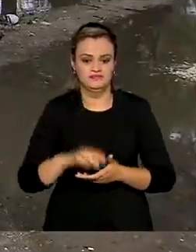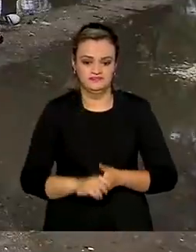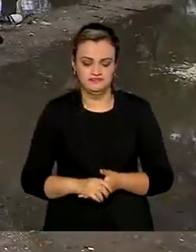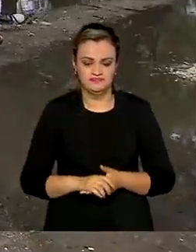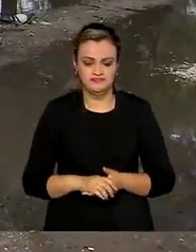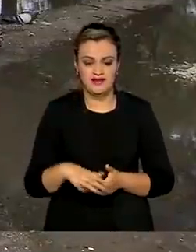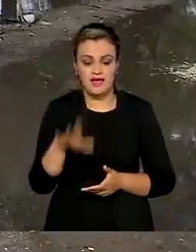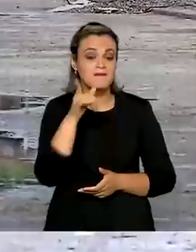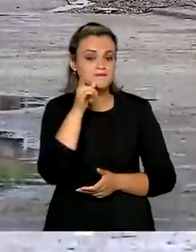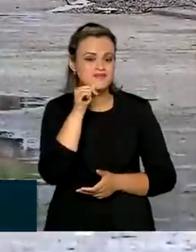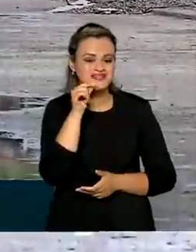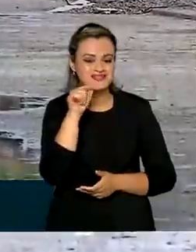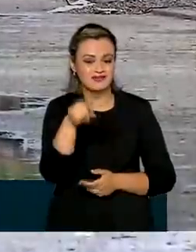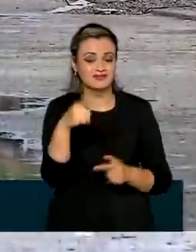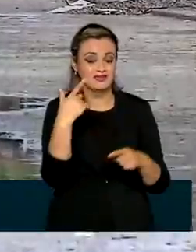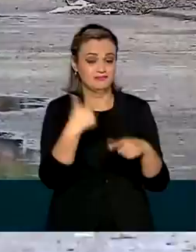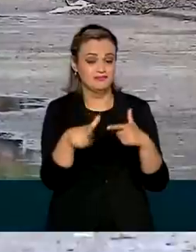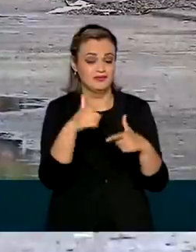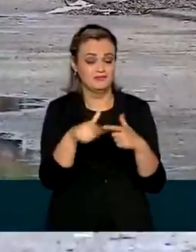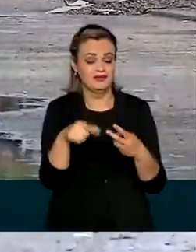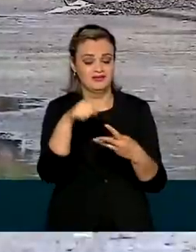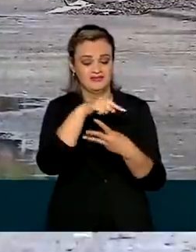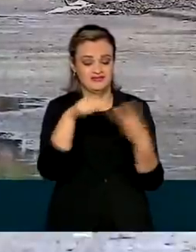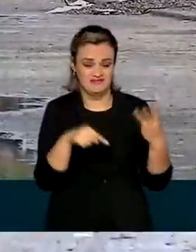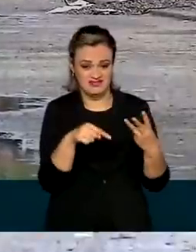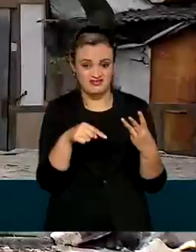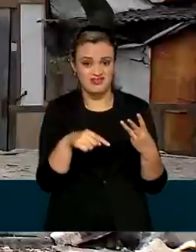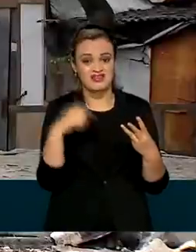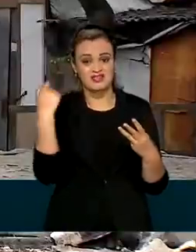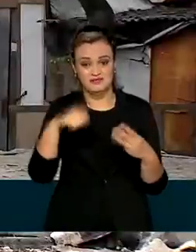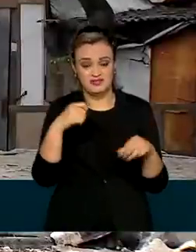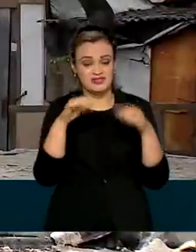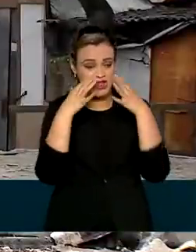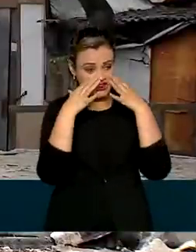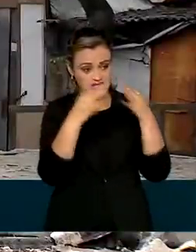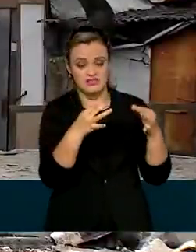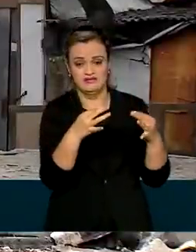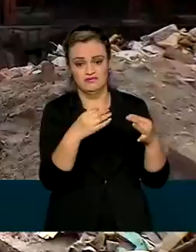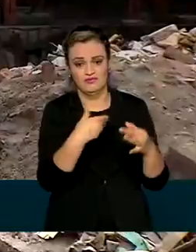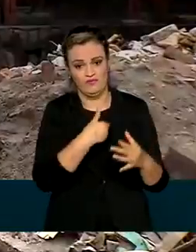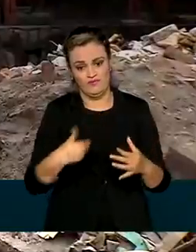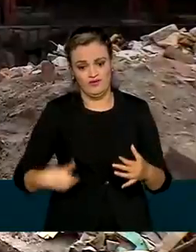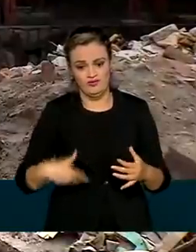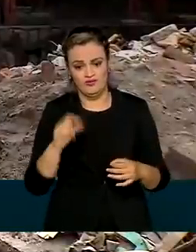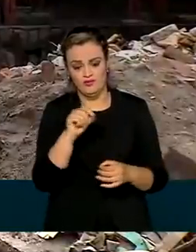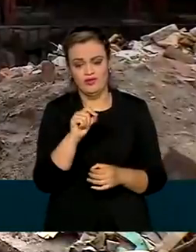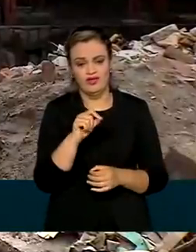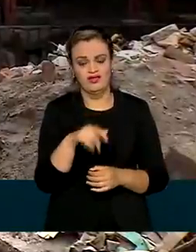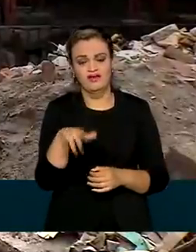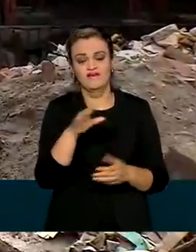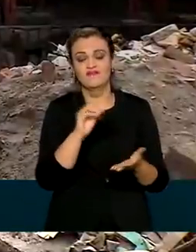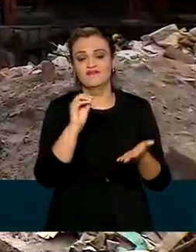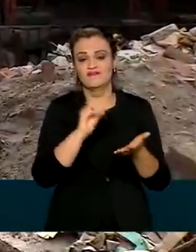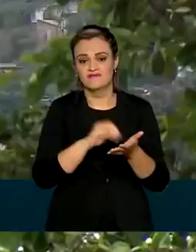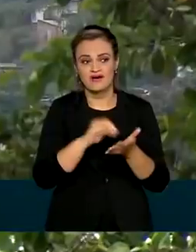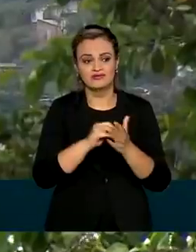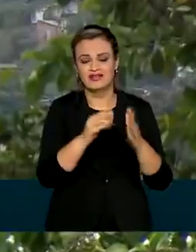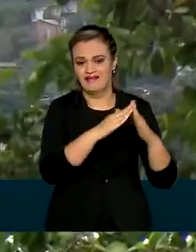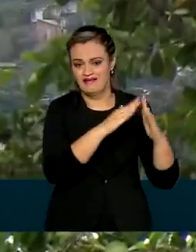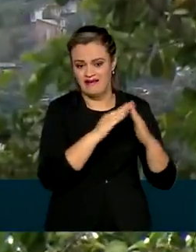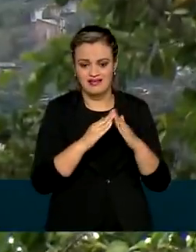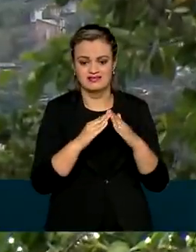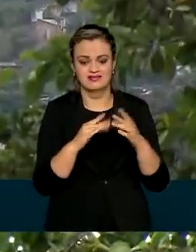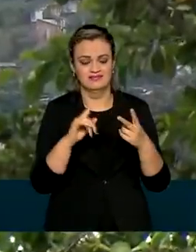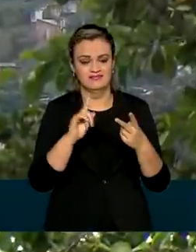Maceió tem três problemas interligados e que estão merecendo a atenção do governo federal. Um grande déficit habitacional,